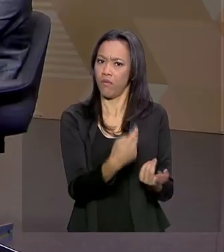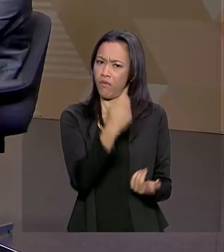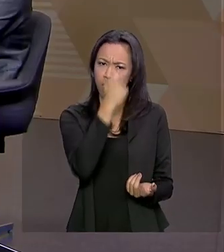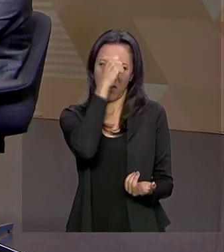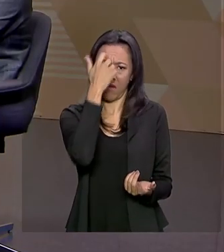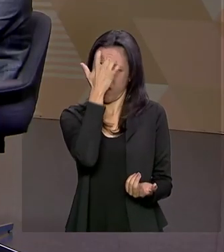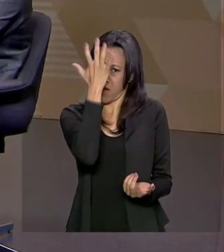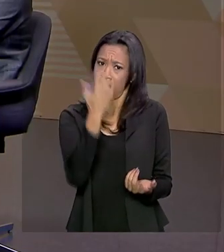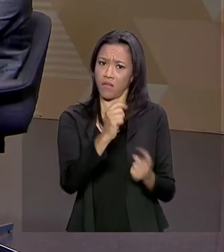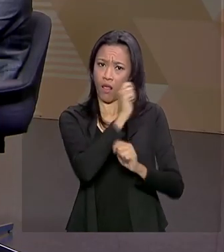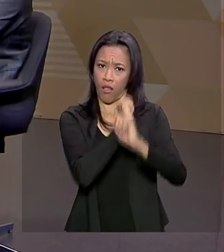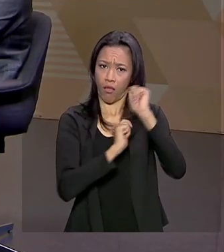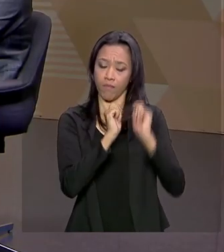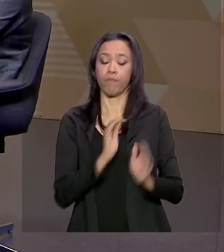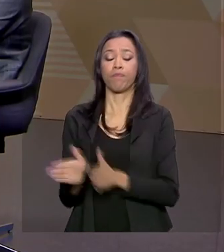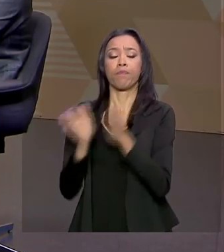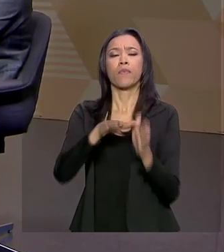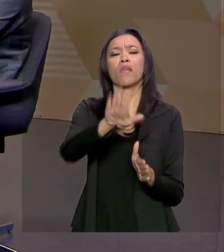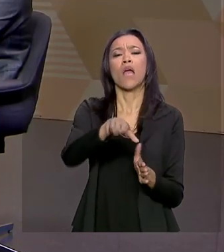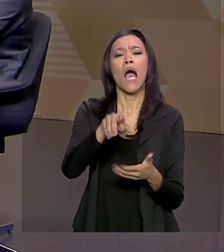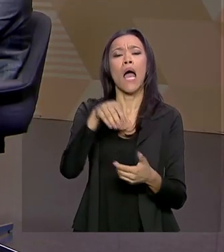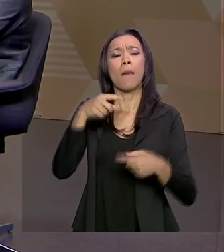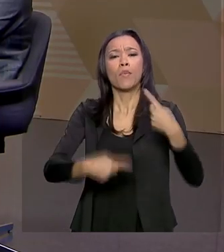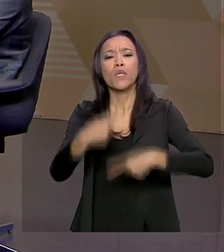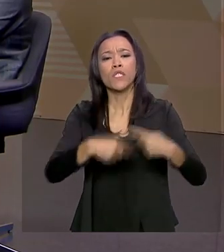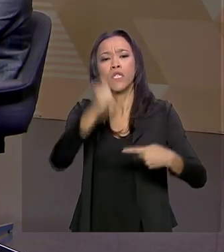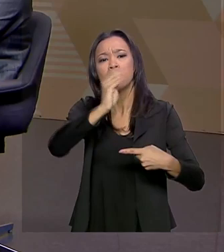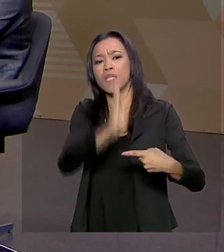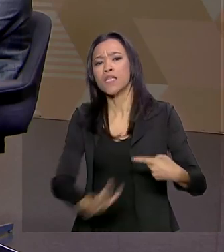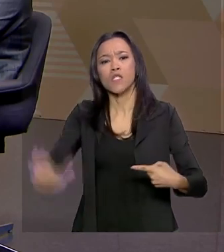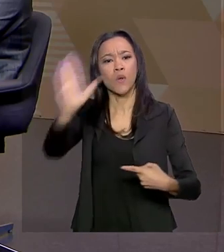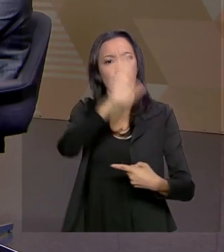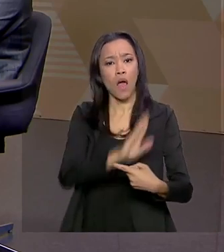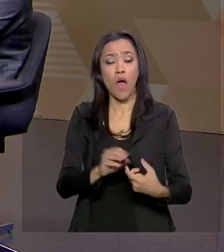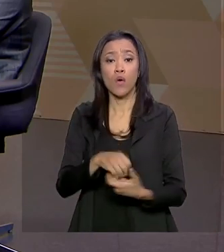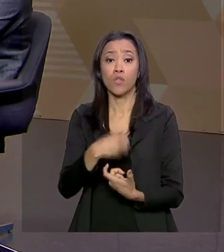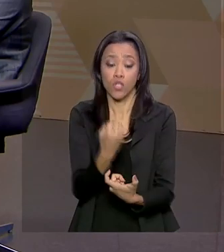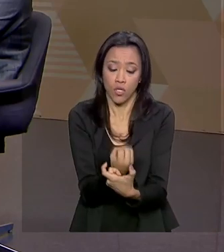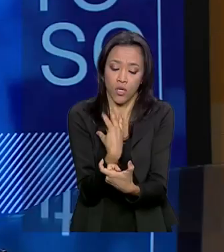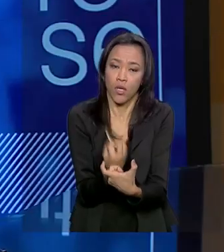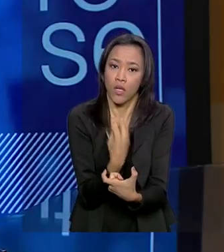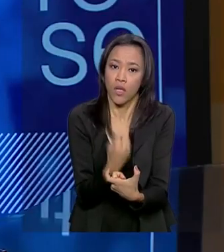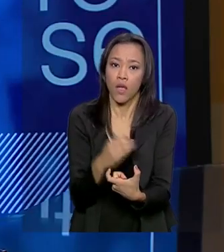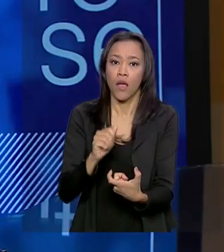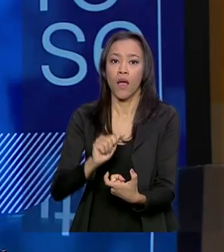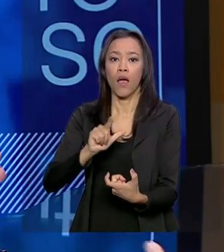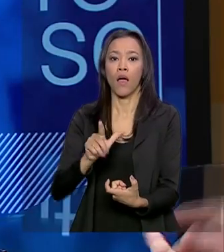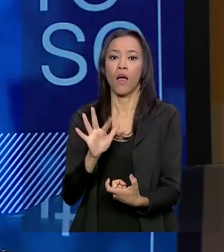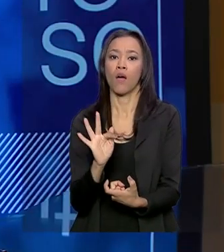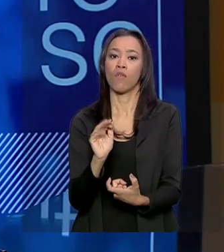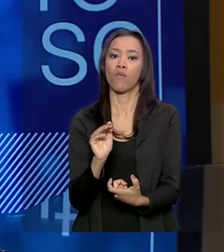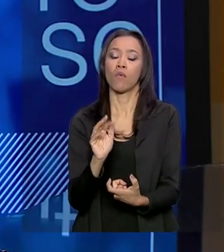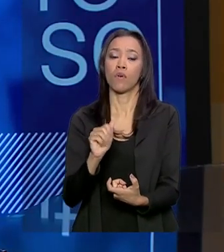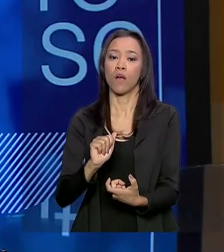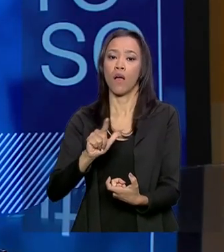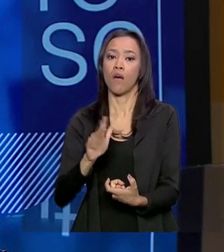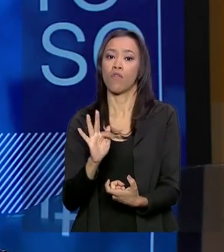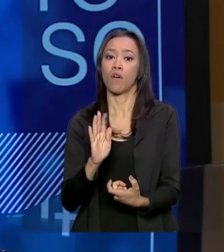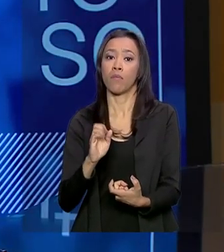de alfabetização lançada pelo Ministério, ela trabalha com a questão das evidências. As evidências